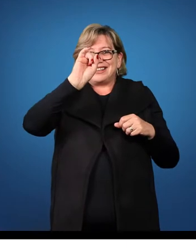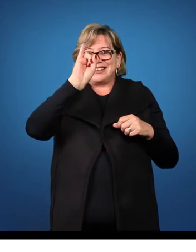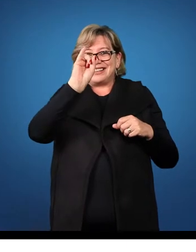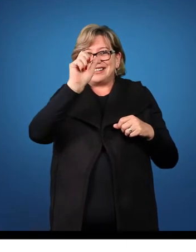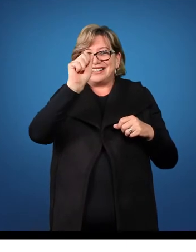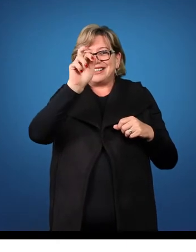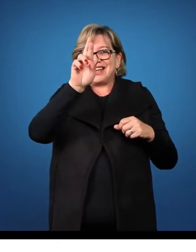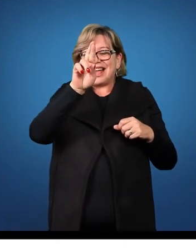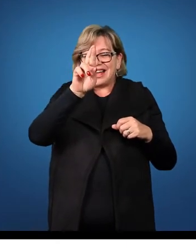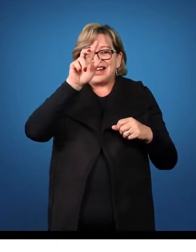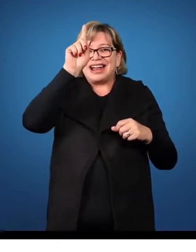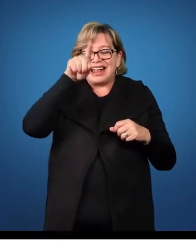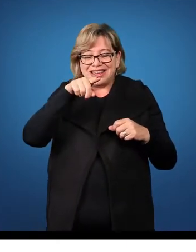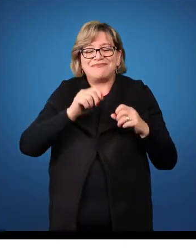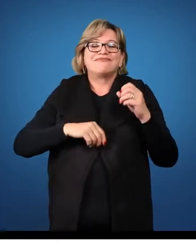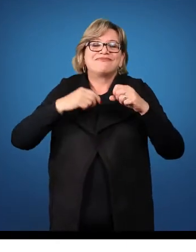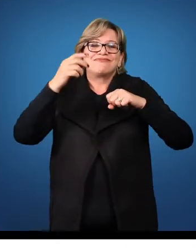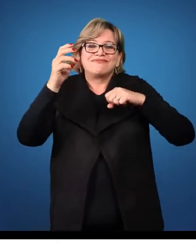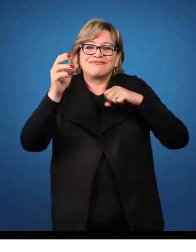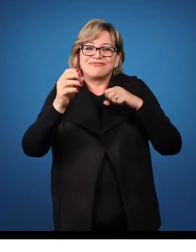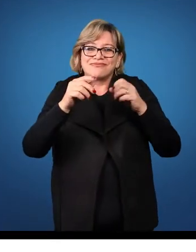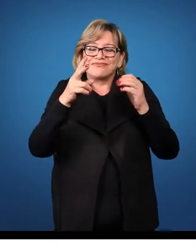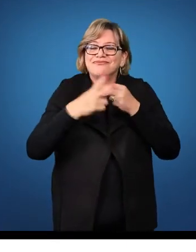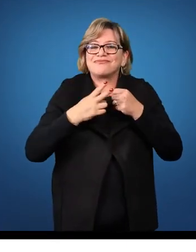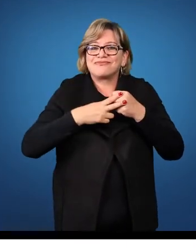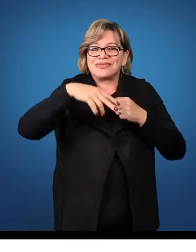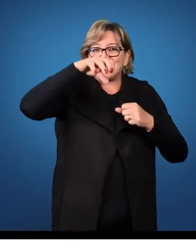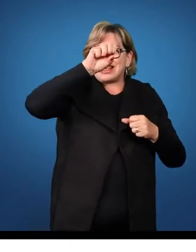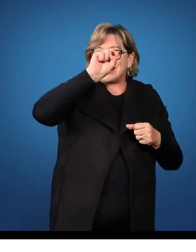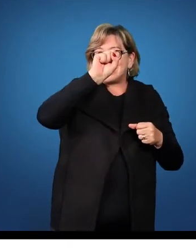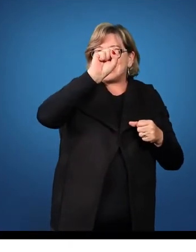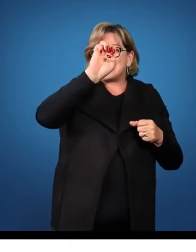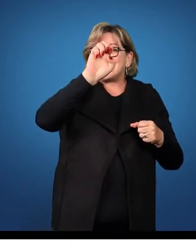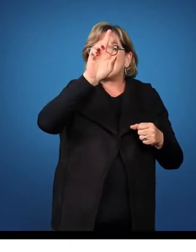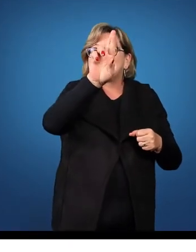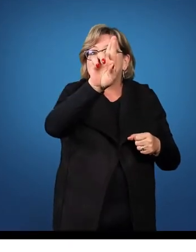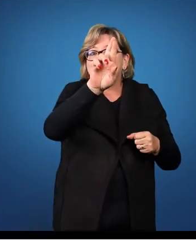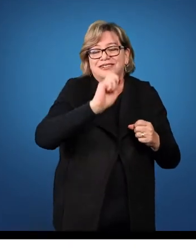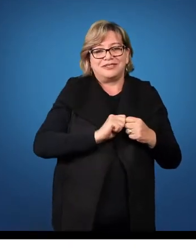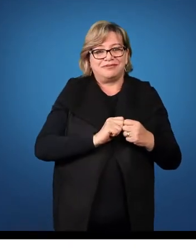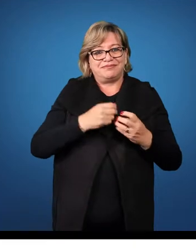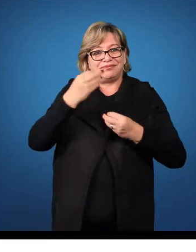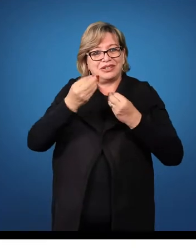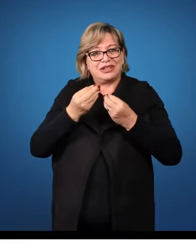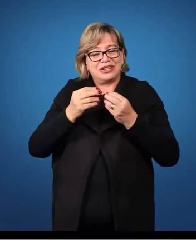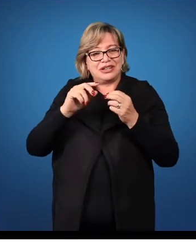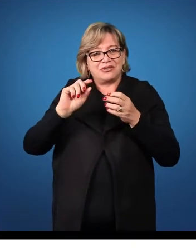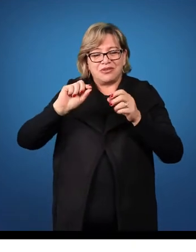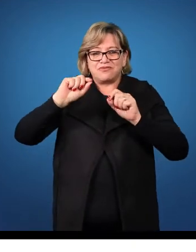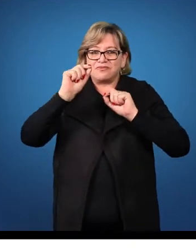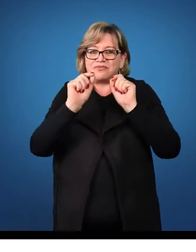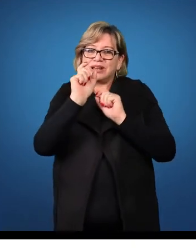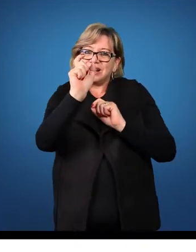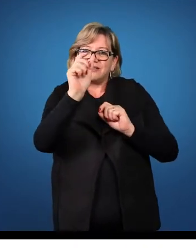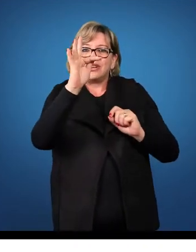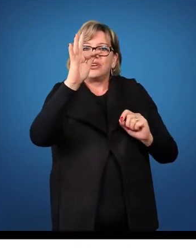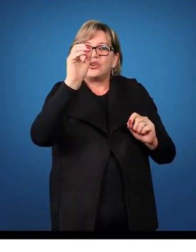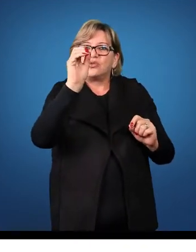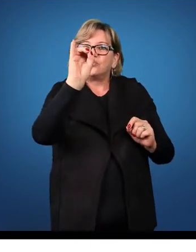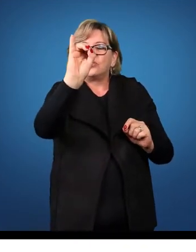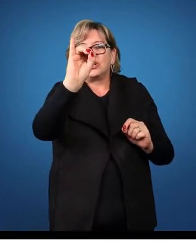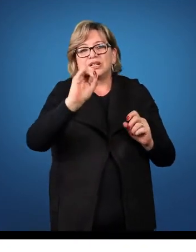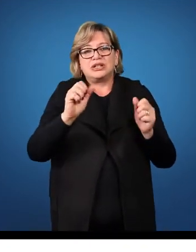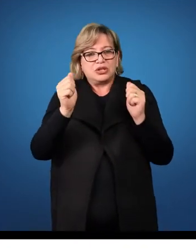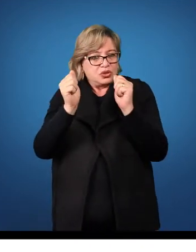a bola foi chutada pelo menino. Você usa o verbo ser, foi, e mais o verbo